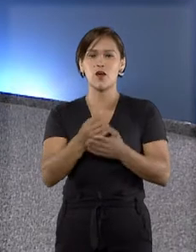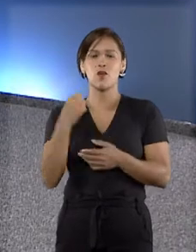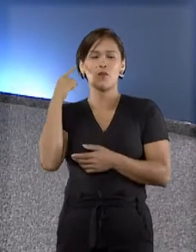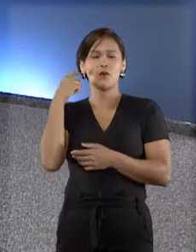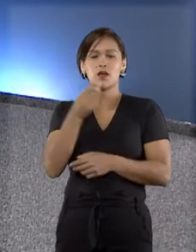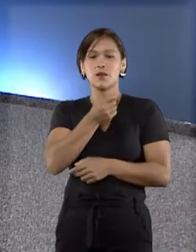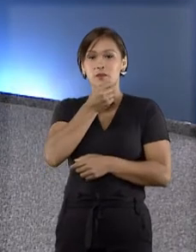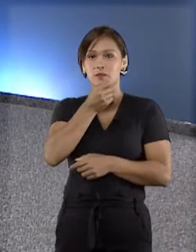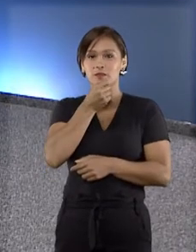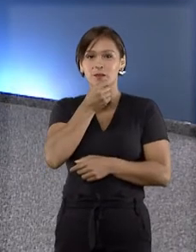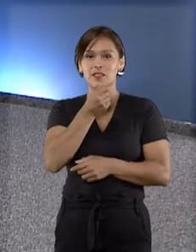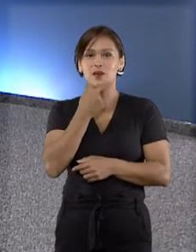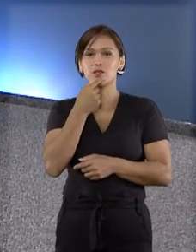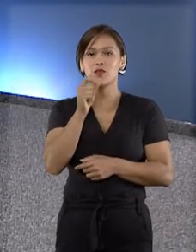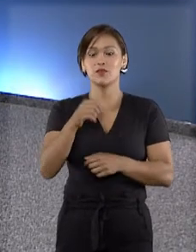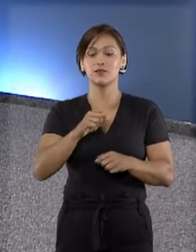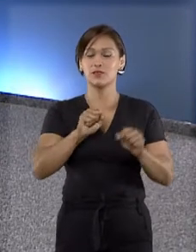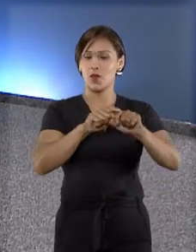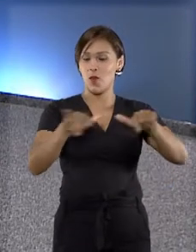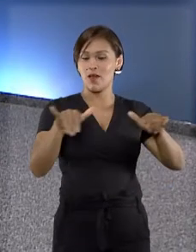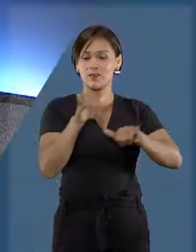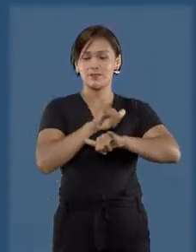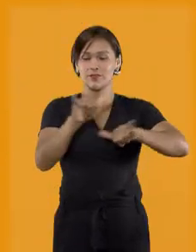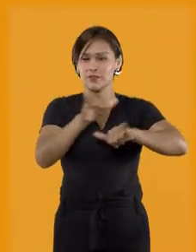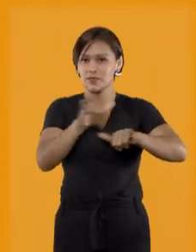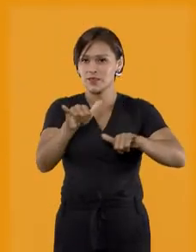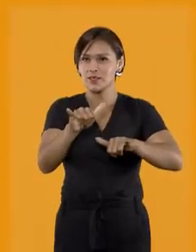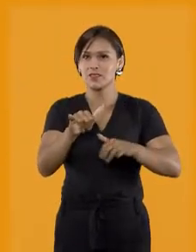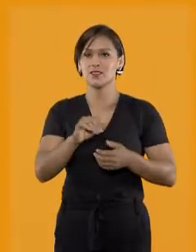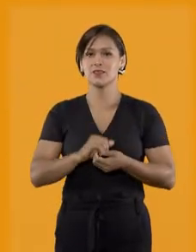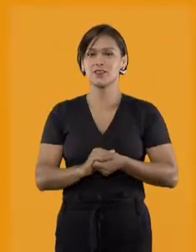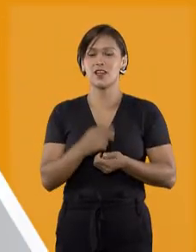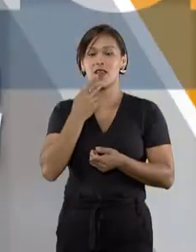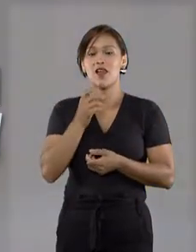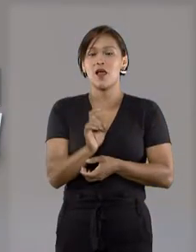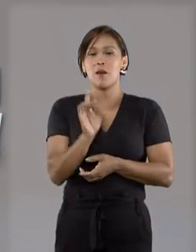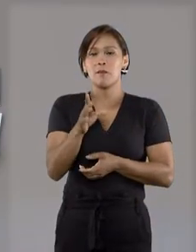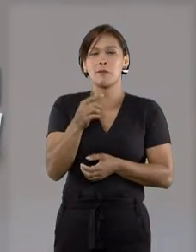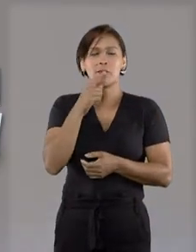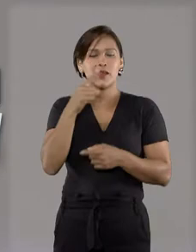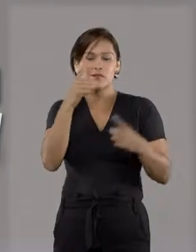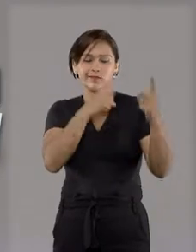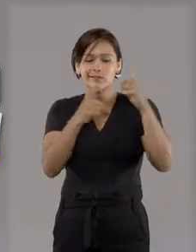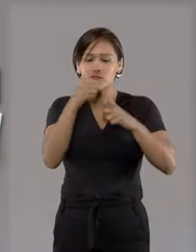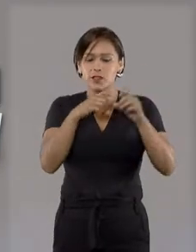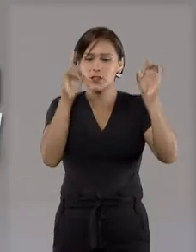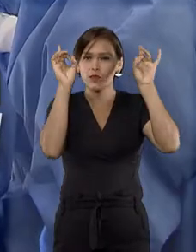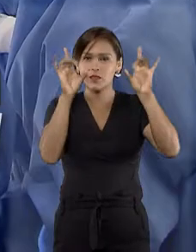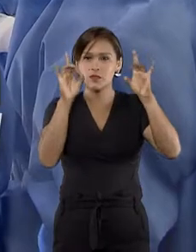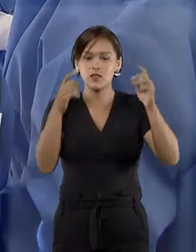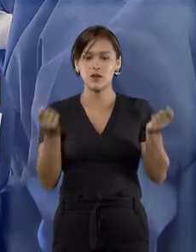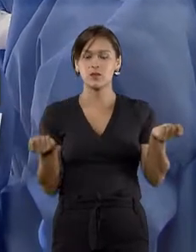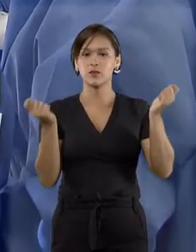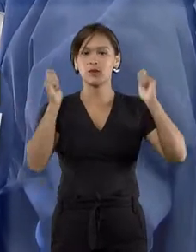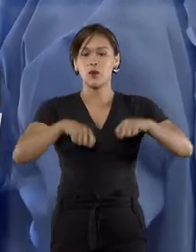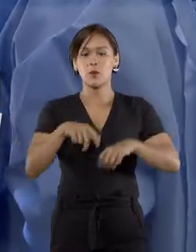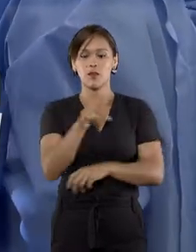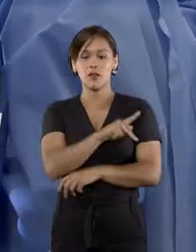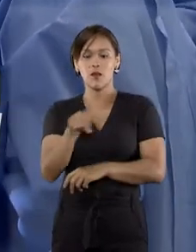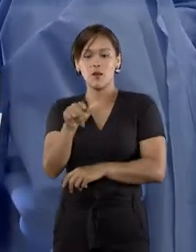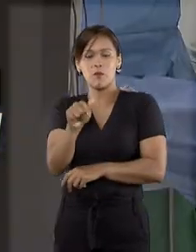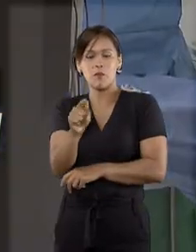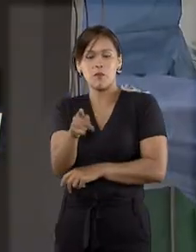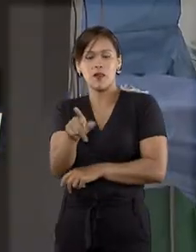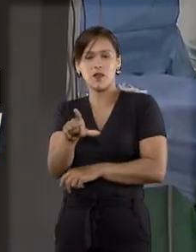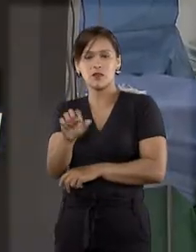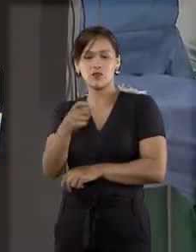Kátia Gomes e o STJ Notícias está no ar. Apenas situações excepcionais obrigam planos de